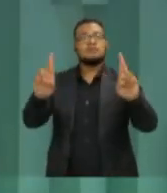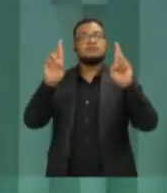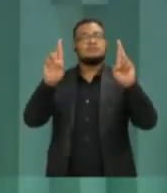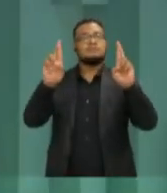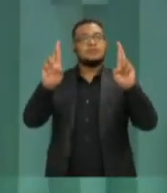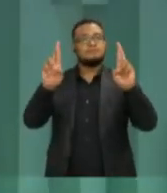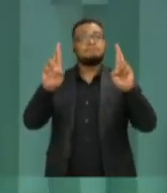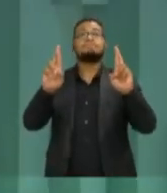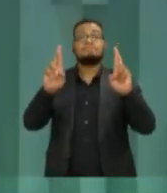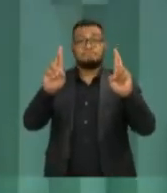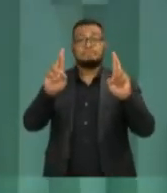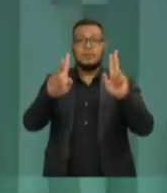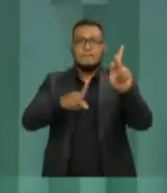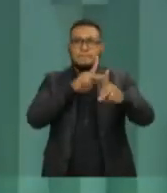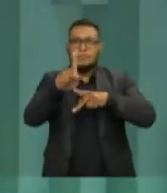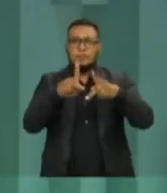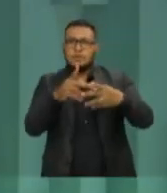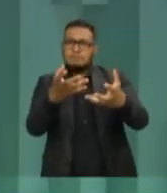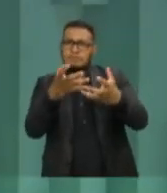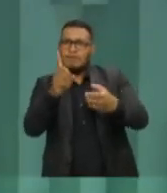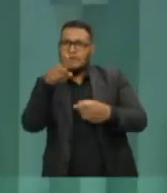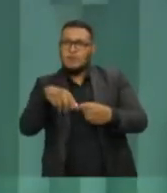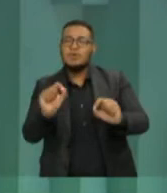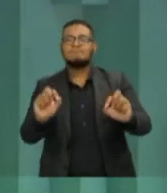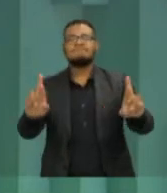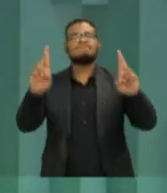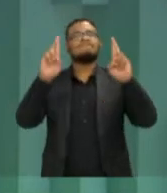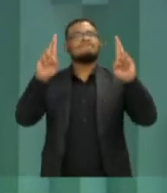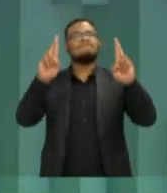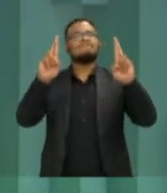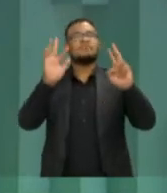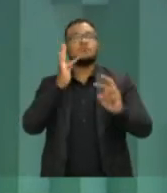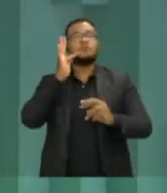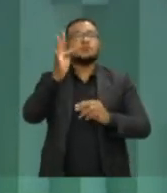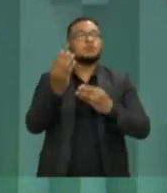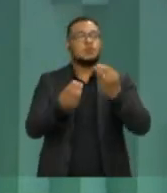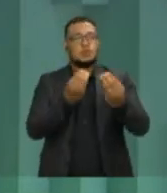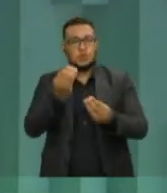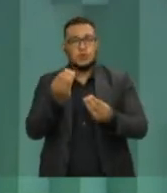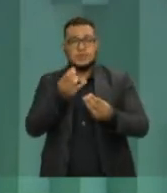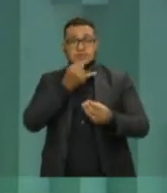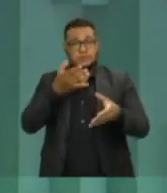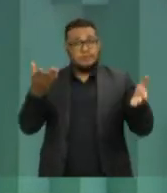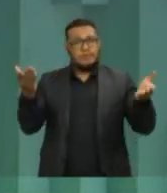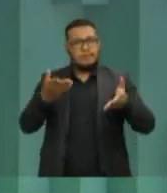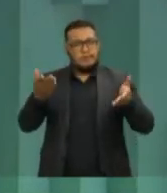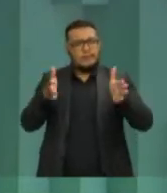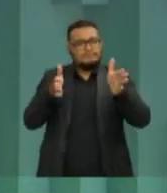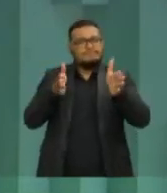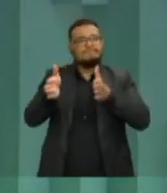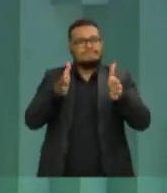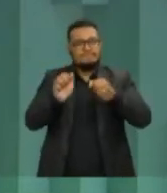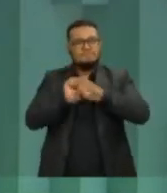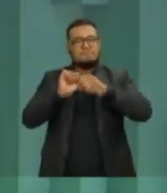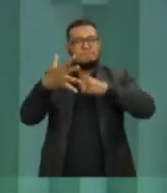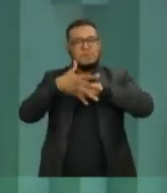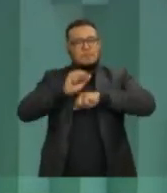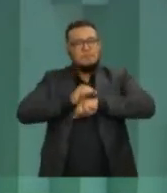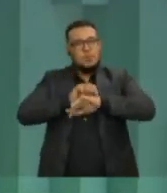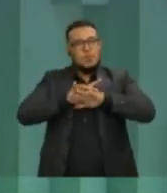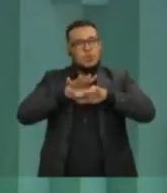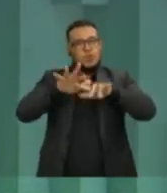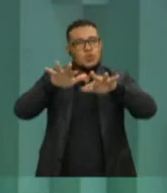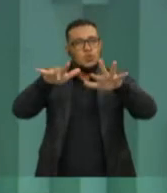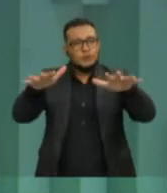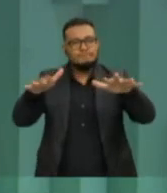Eu acho que é isso que a população espera de nós. Como é que nós, nesse momento de dificuldade, de pandemia, como é que